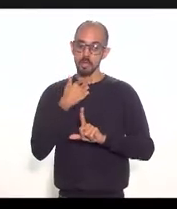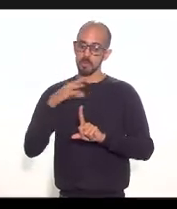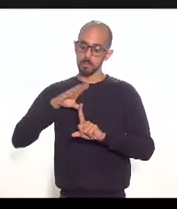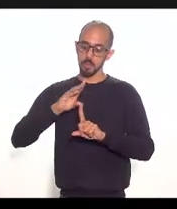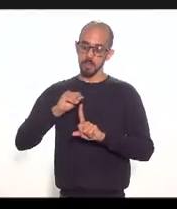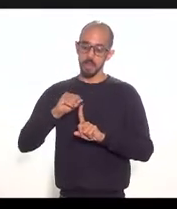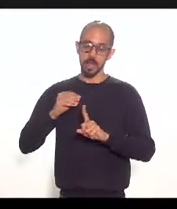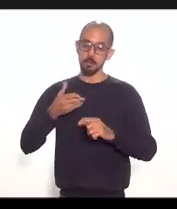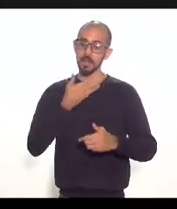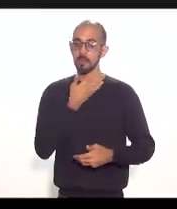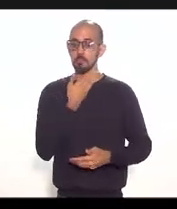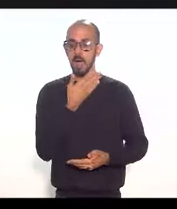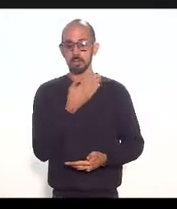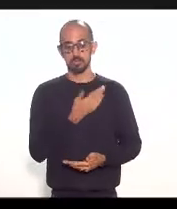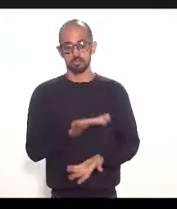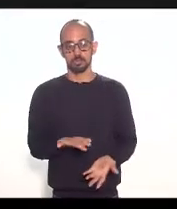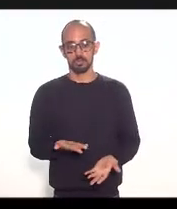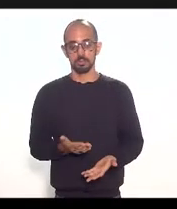papo.